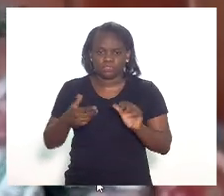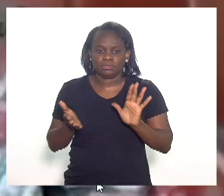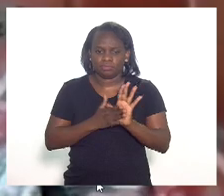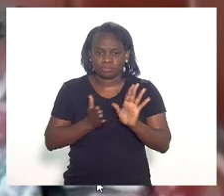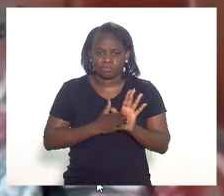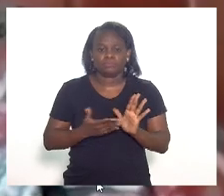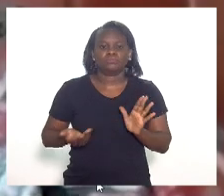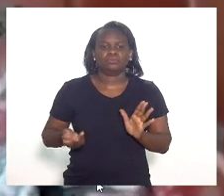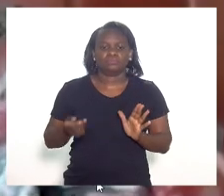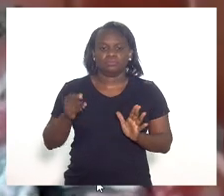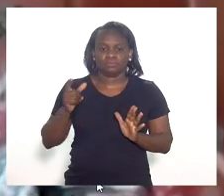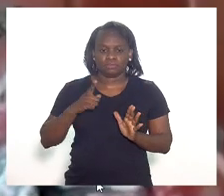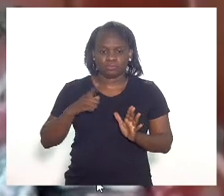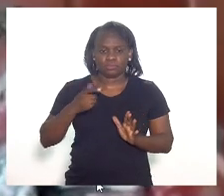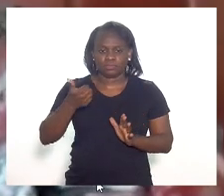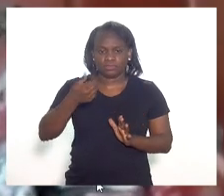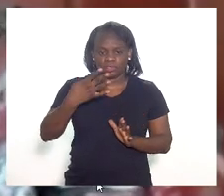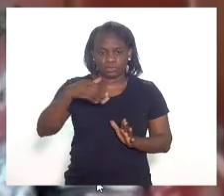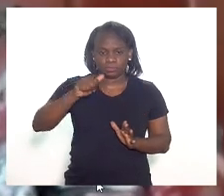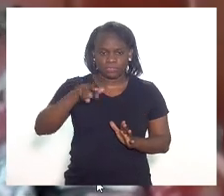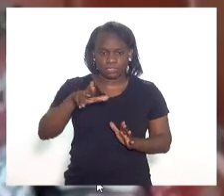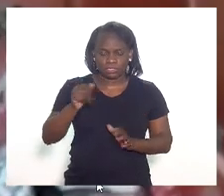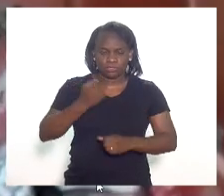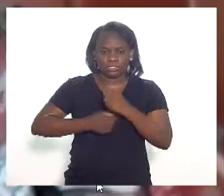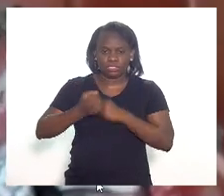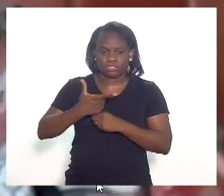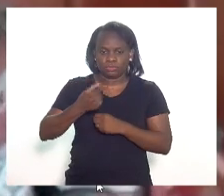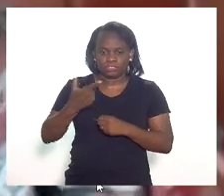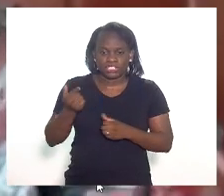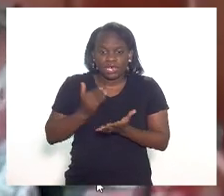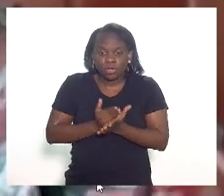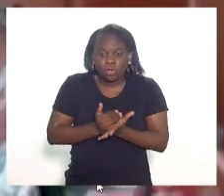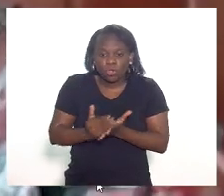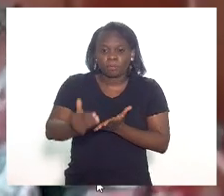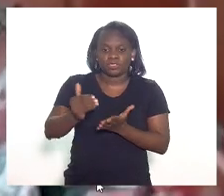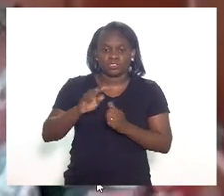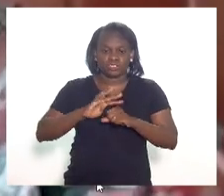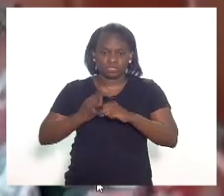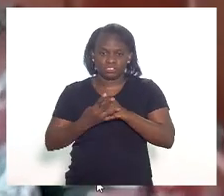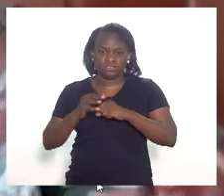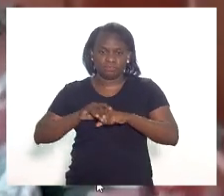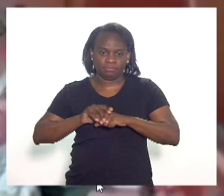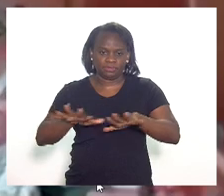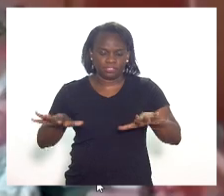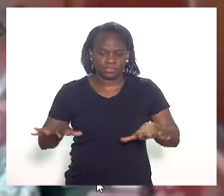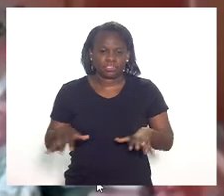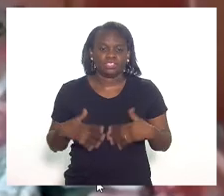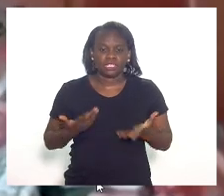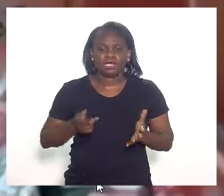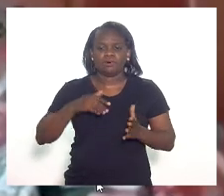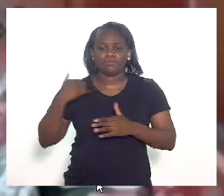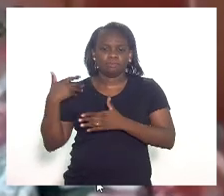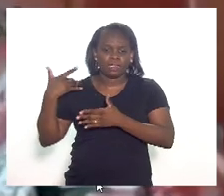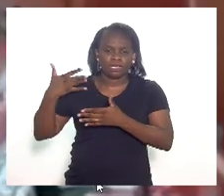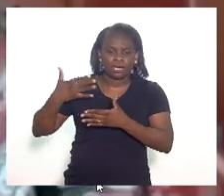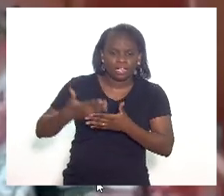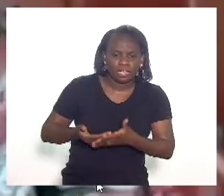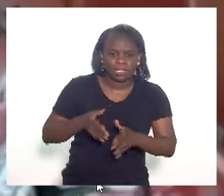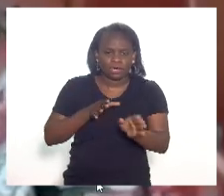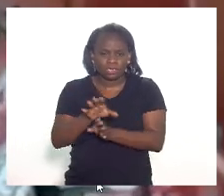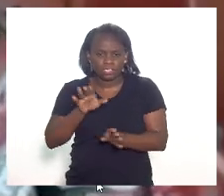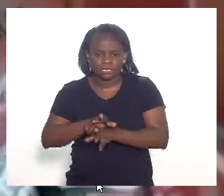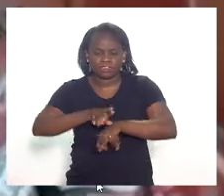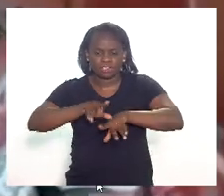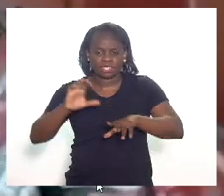foi promulgada 14 de maio de 2020, no começo da pandemia. De lá para cá, muitas orientações científicas foram